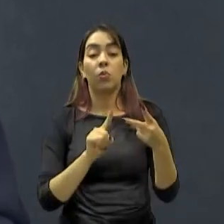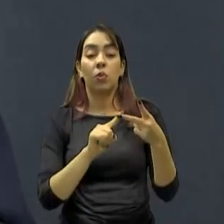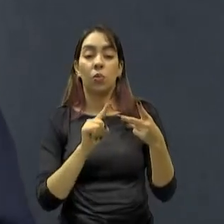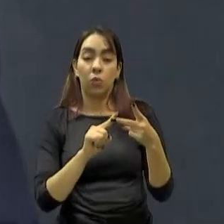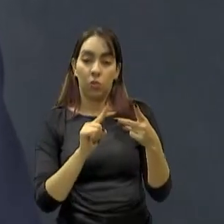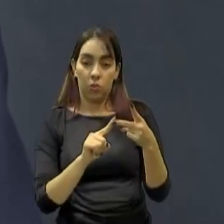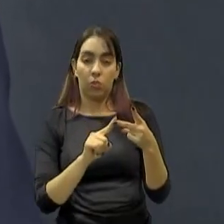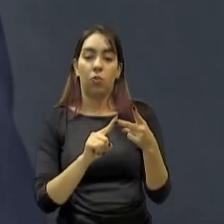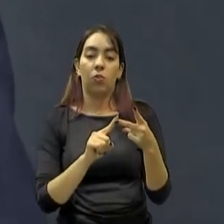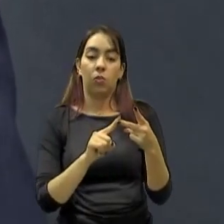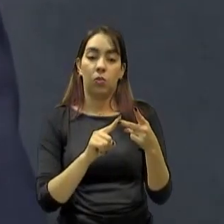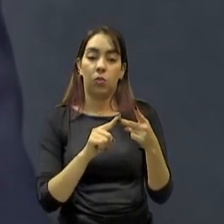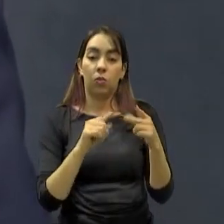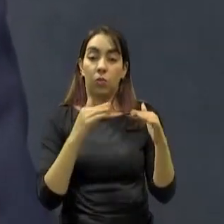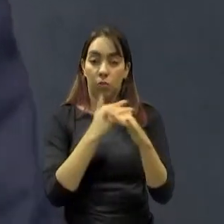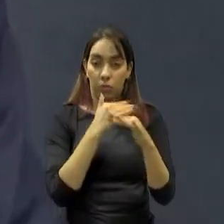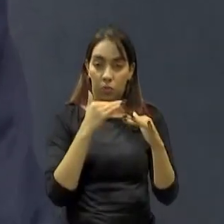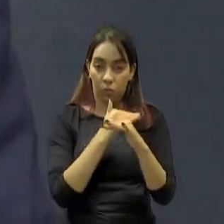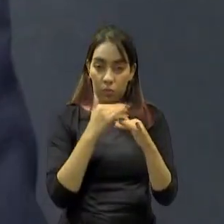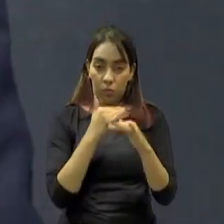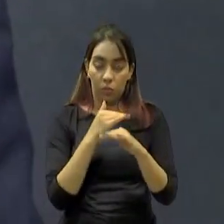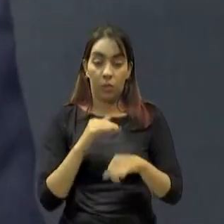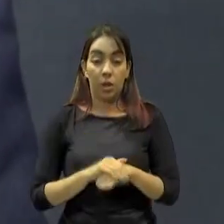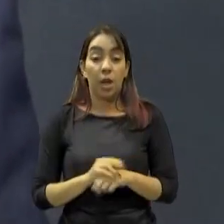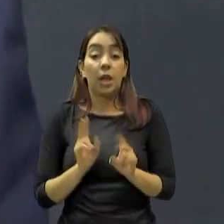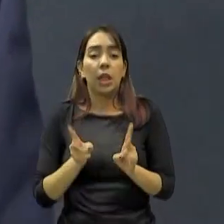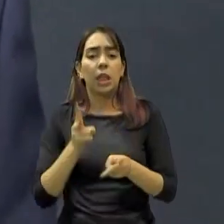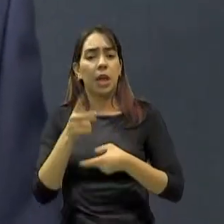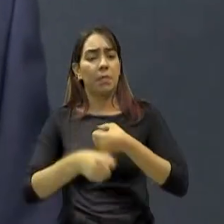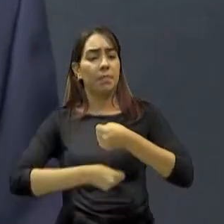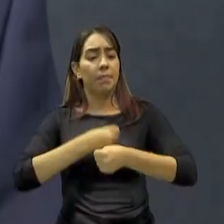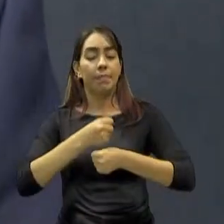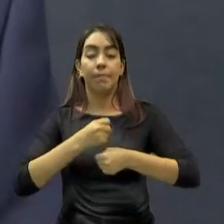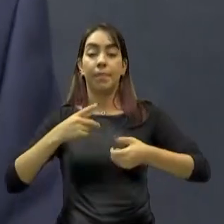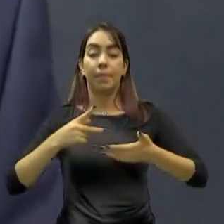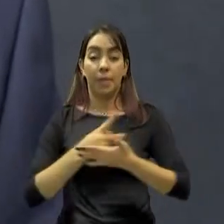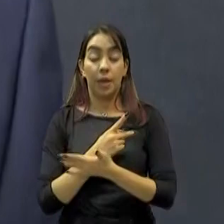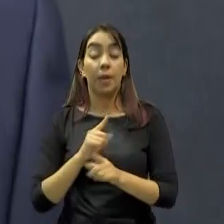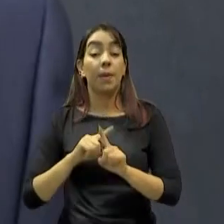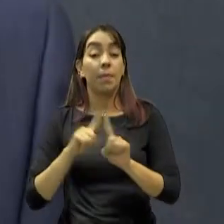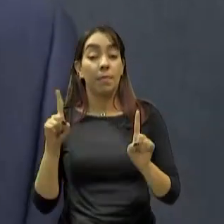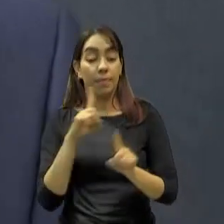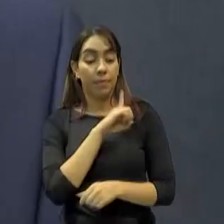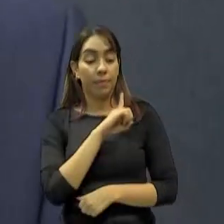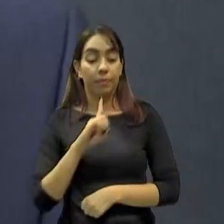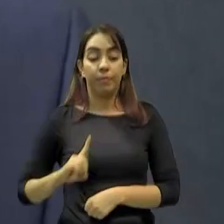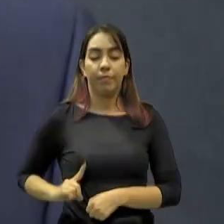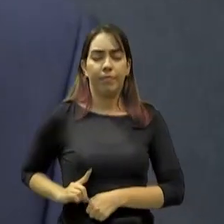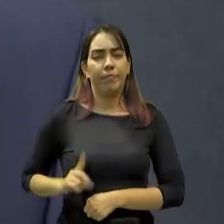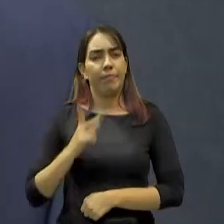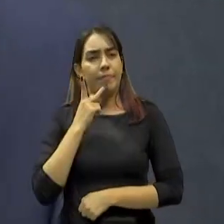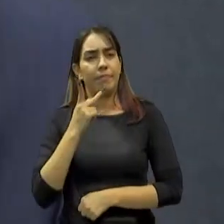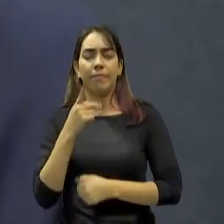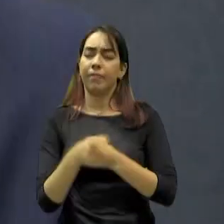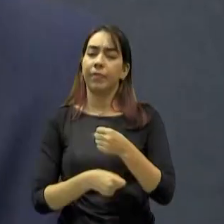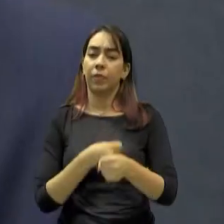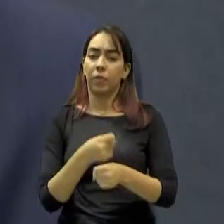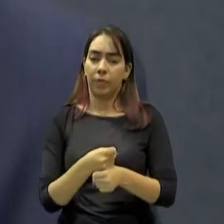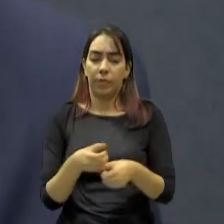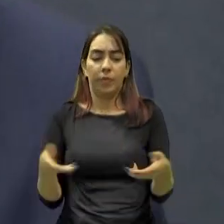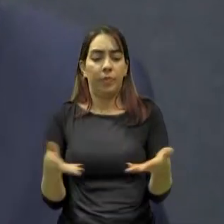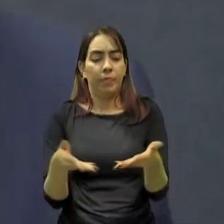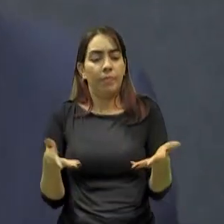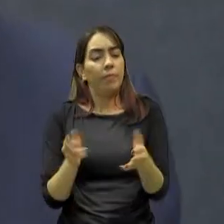contingenciamento ocorrer todo ano pelo governo, o deputado Sérgio Aguiar esperava que em 2023 fosse